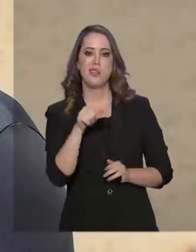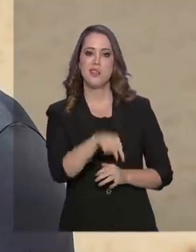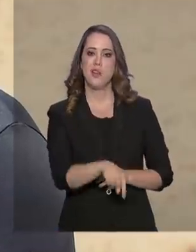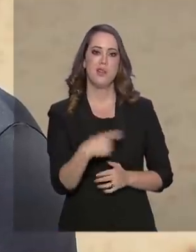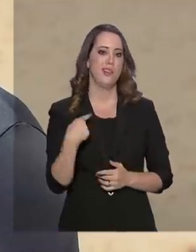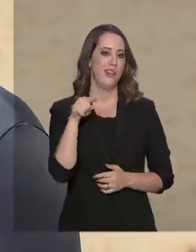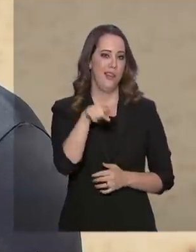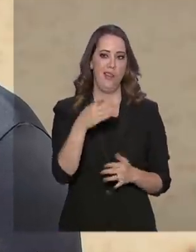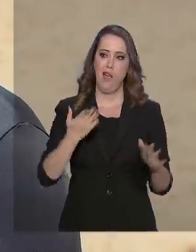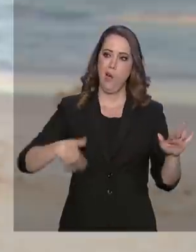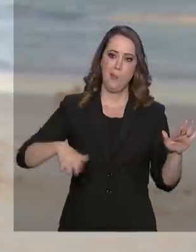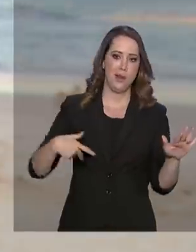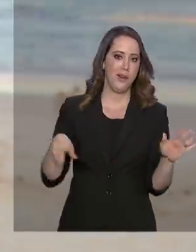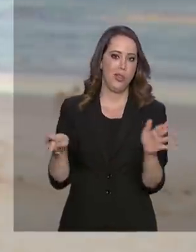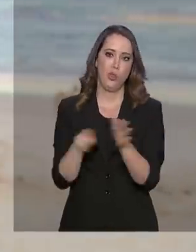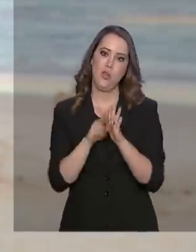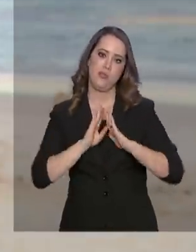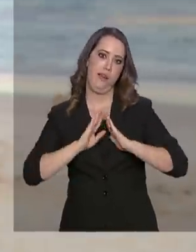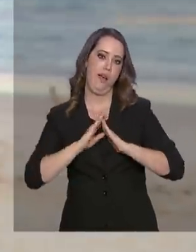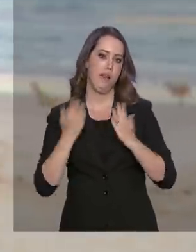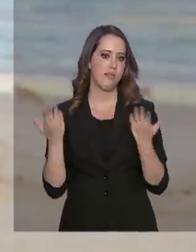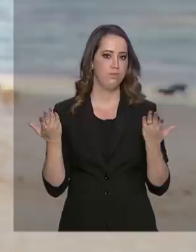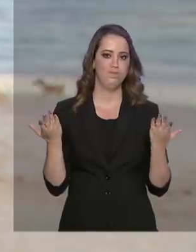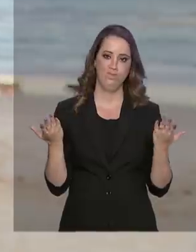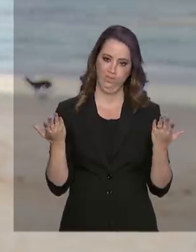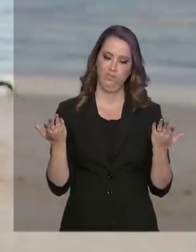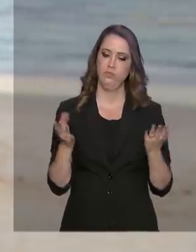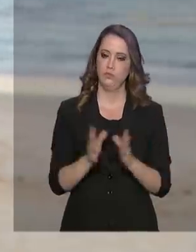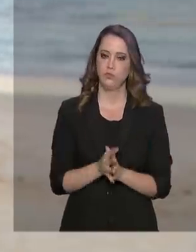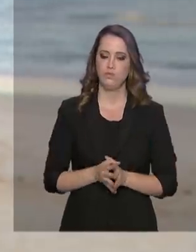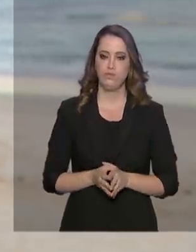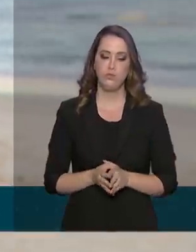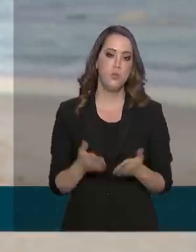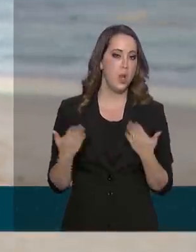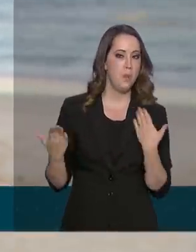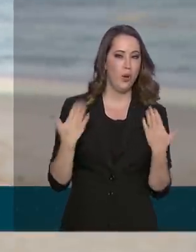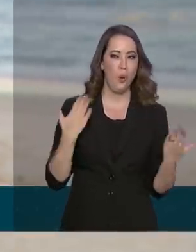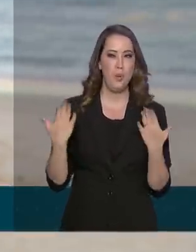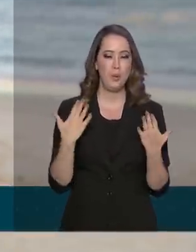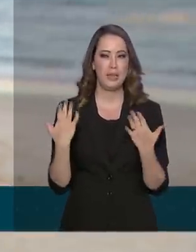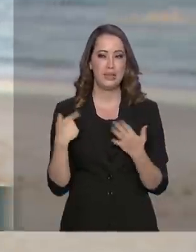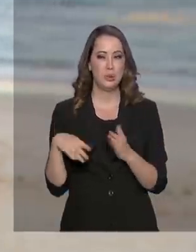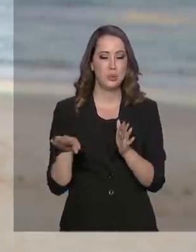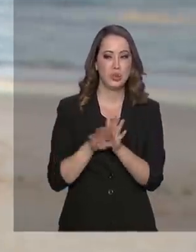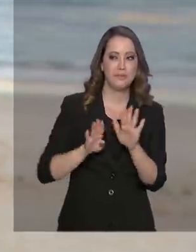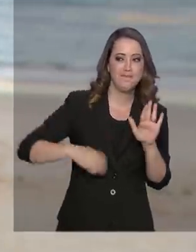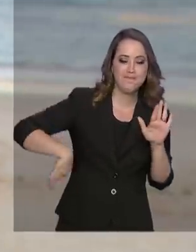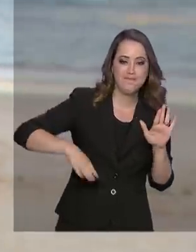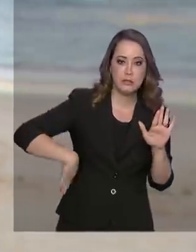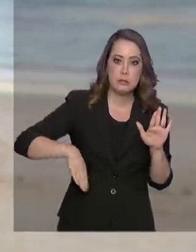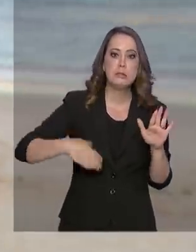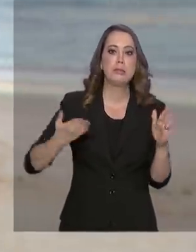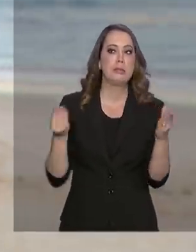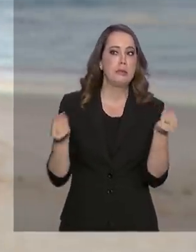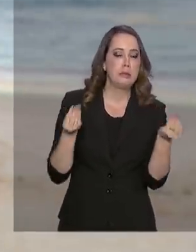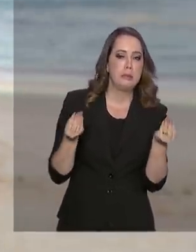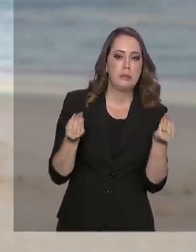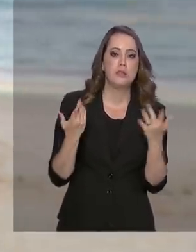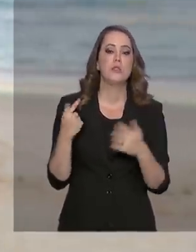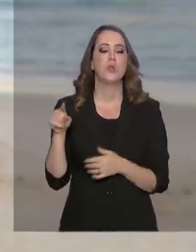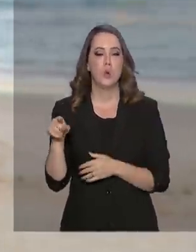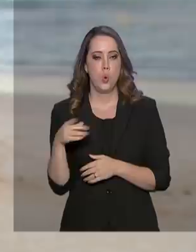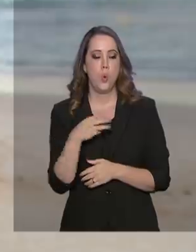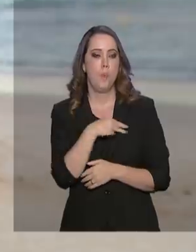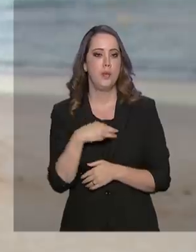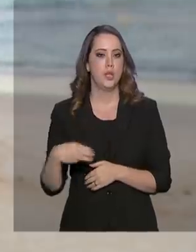o nosso quintal é a praia, né? Para avaliar os impactos da chegada do óleo no litoral do Estado, o ministro do Turismo desembarcou